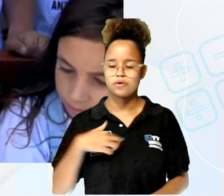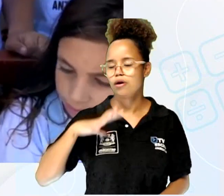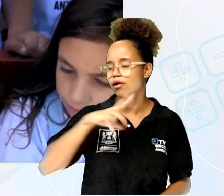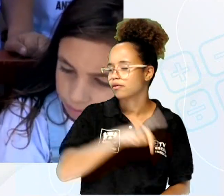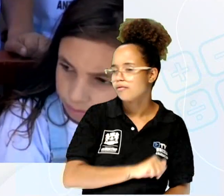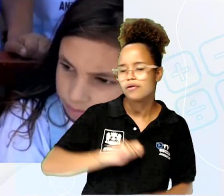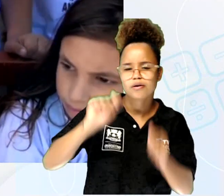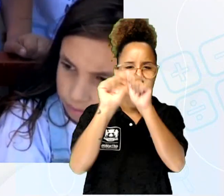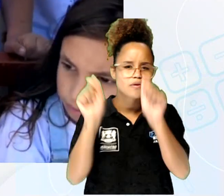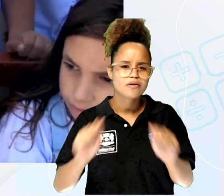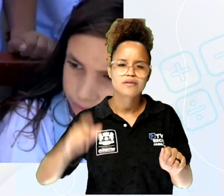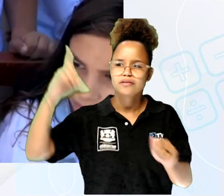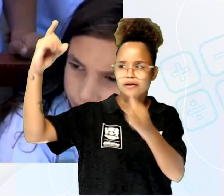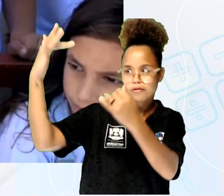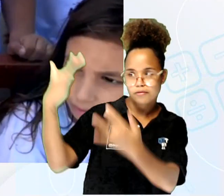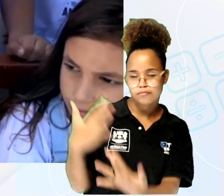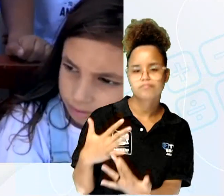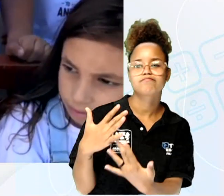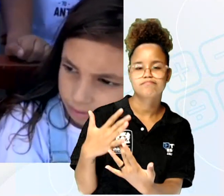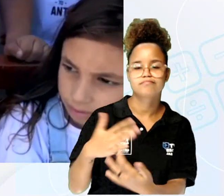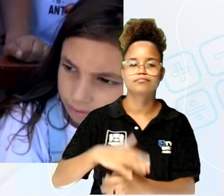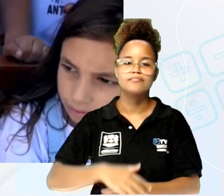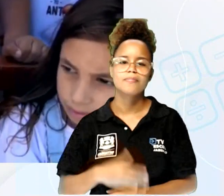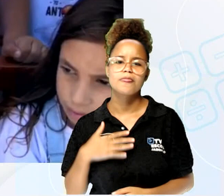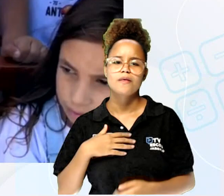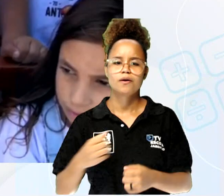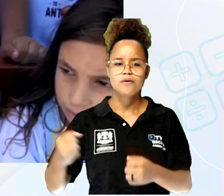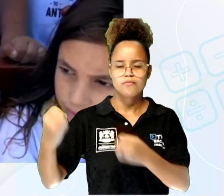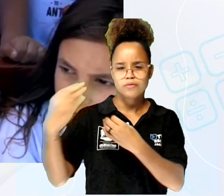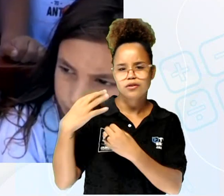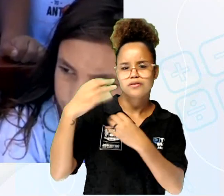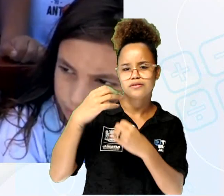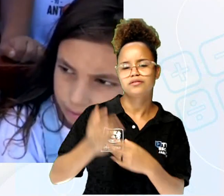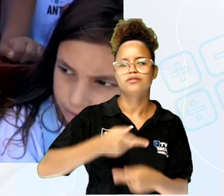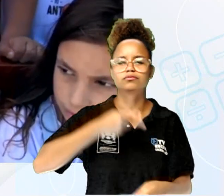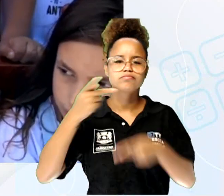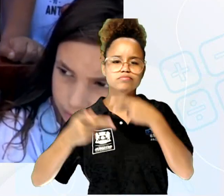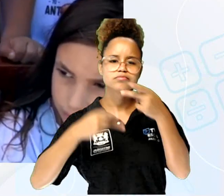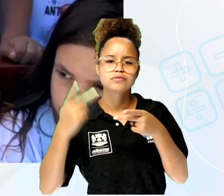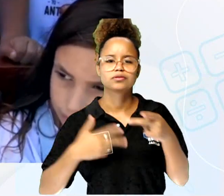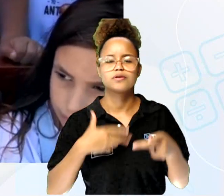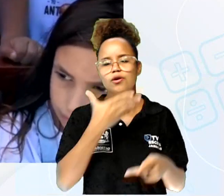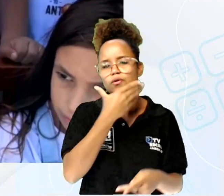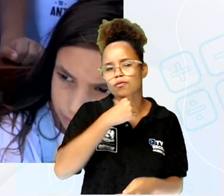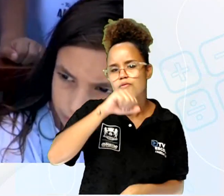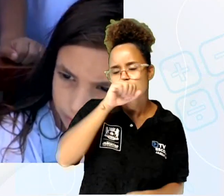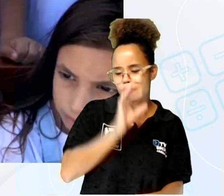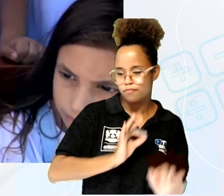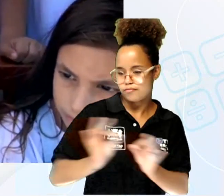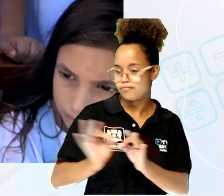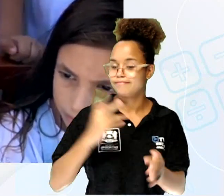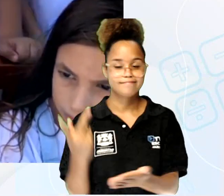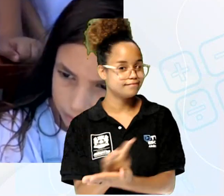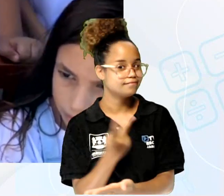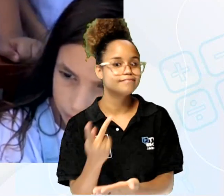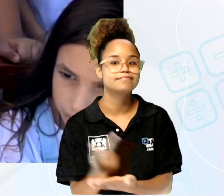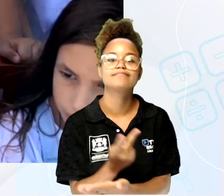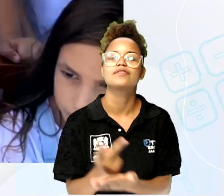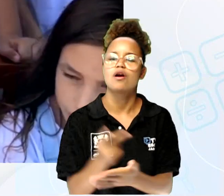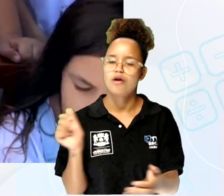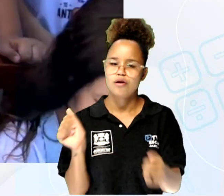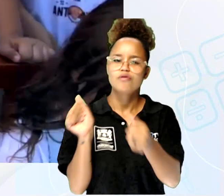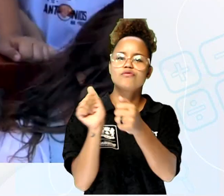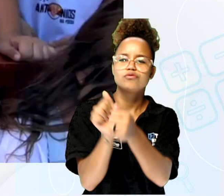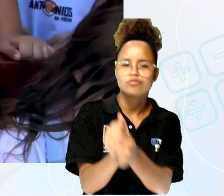e Deus me conduz. Me ensina e me inspira no meu declamar. Papai me orienta pra mim não errar. Com ele aos